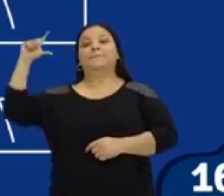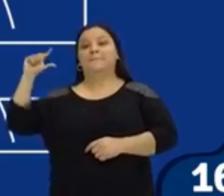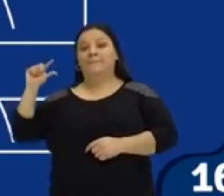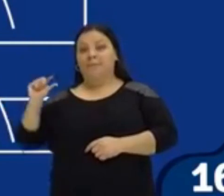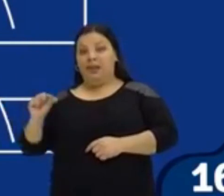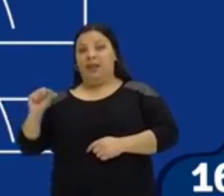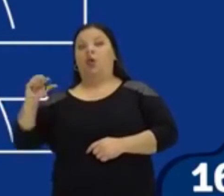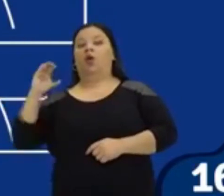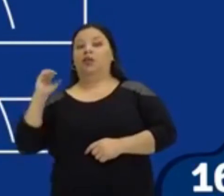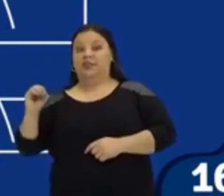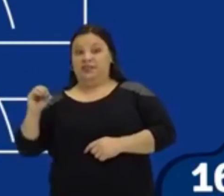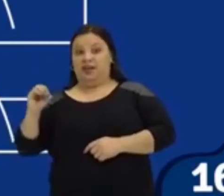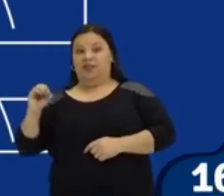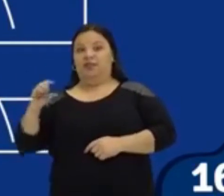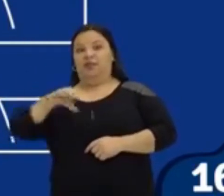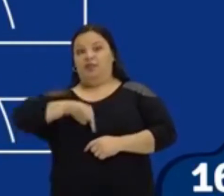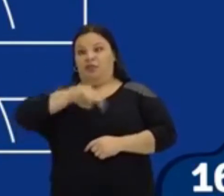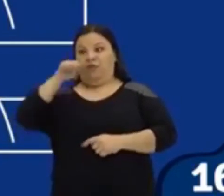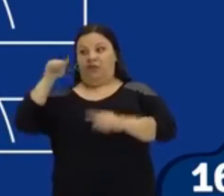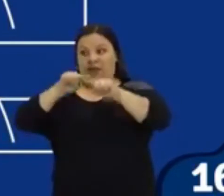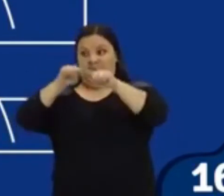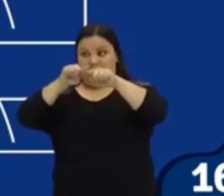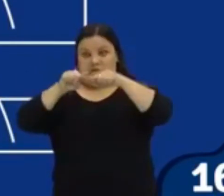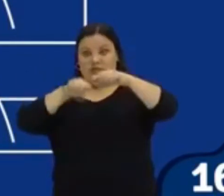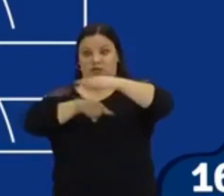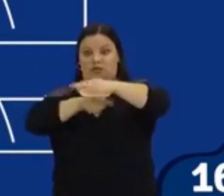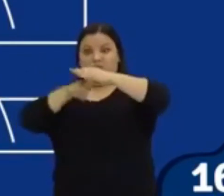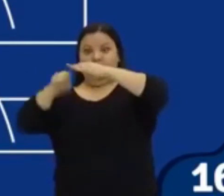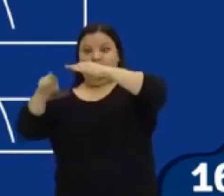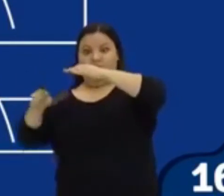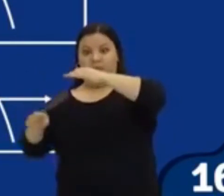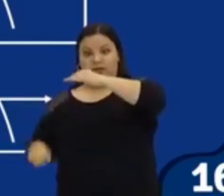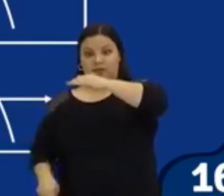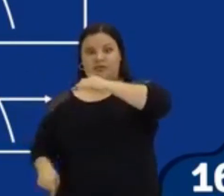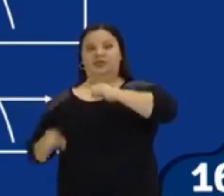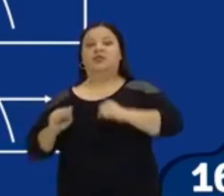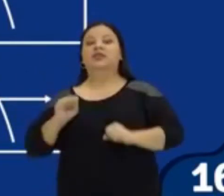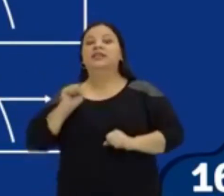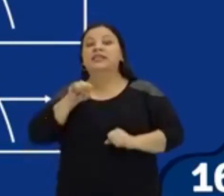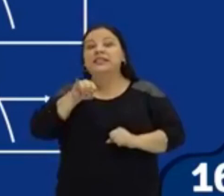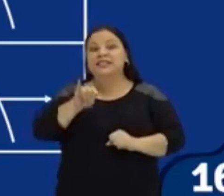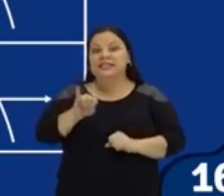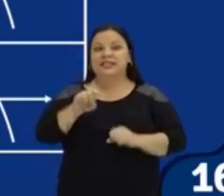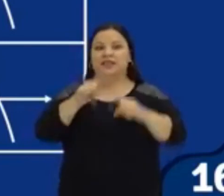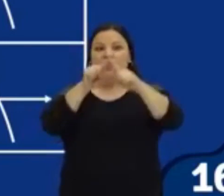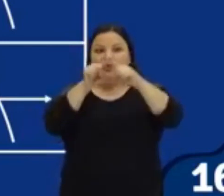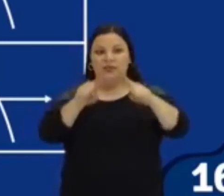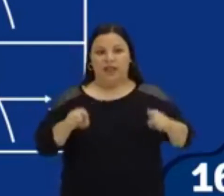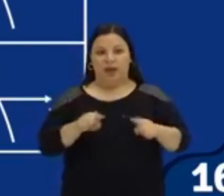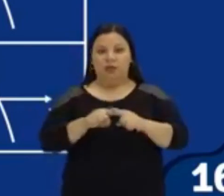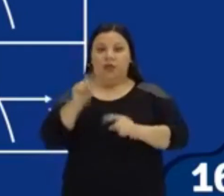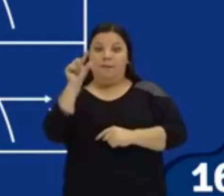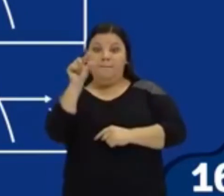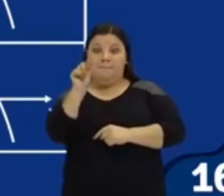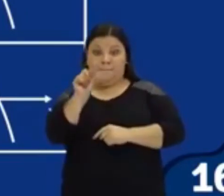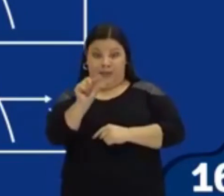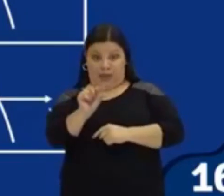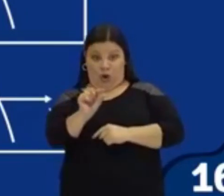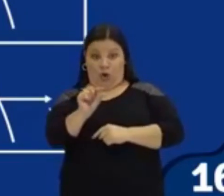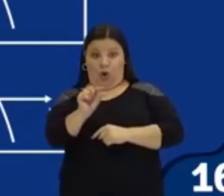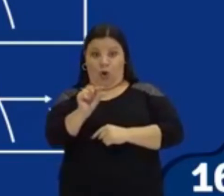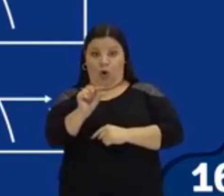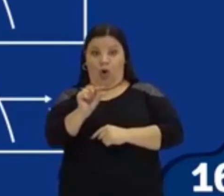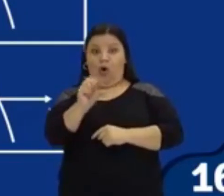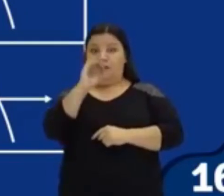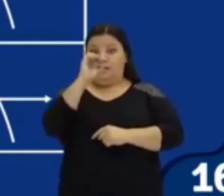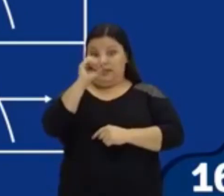delta der o valor menor que zero a nossa parábola não toca no eixo do x tá? pode ver aqui ó ela não tem raiz